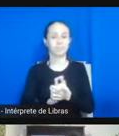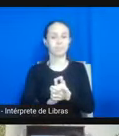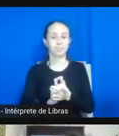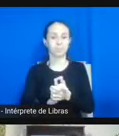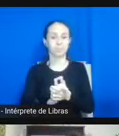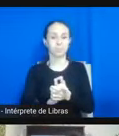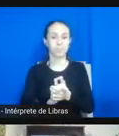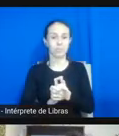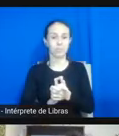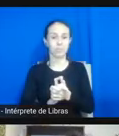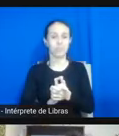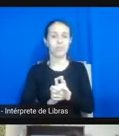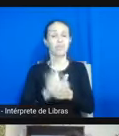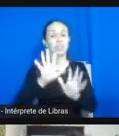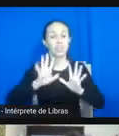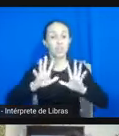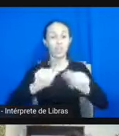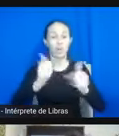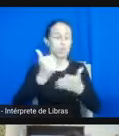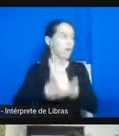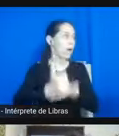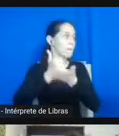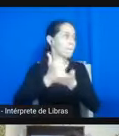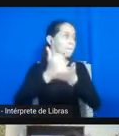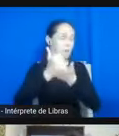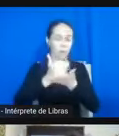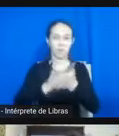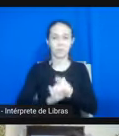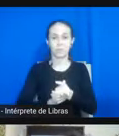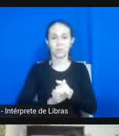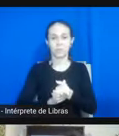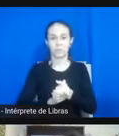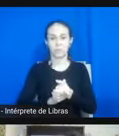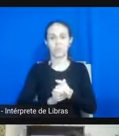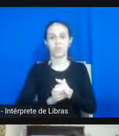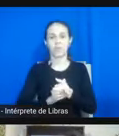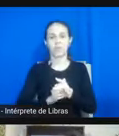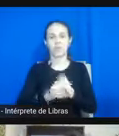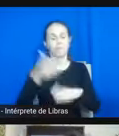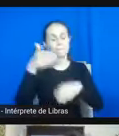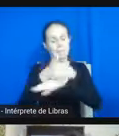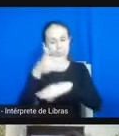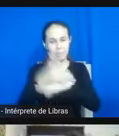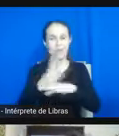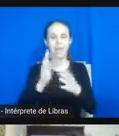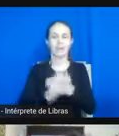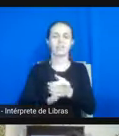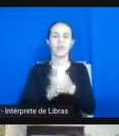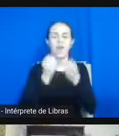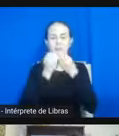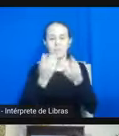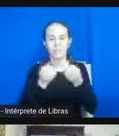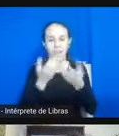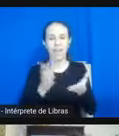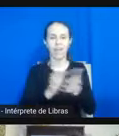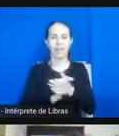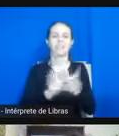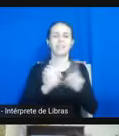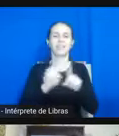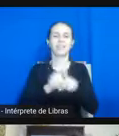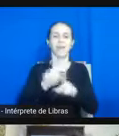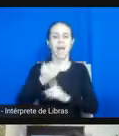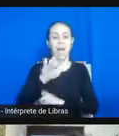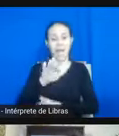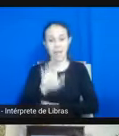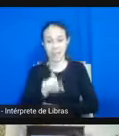o pessoal aí do apoio toda a galera do JEPA que está sempre se fazendo presente nos comentários comentando engajando bastante a Alice que ficou também aqui